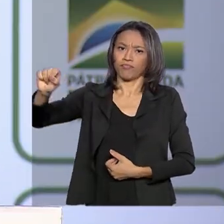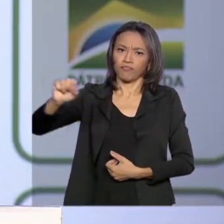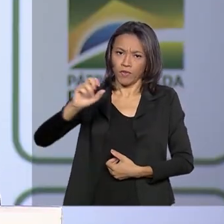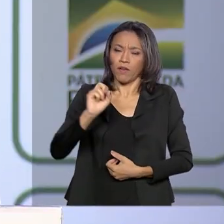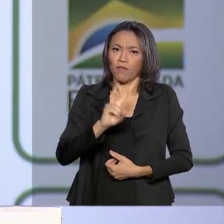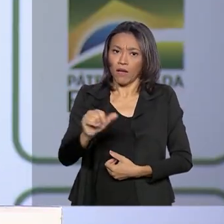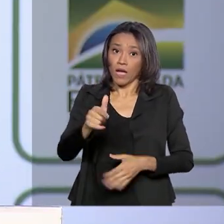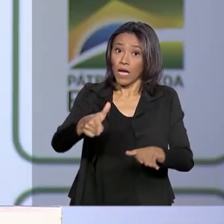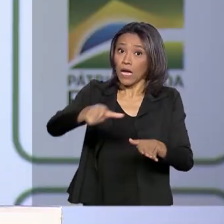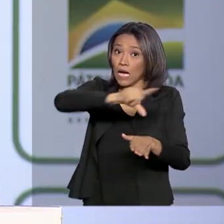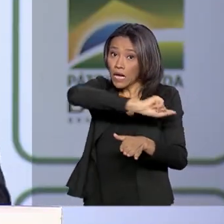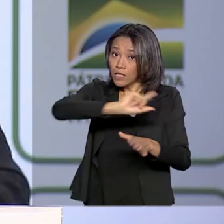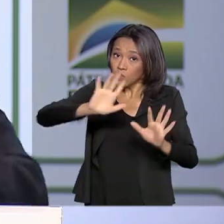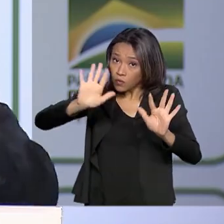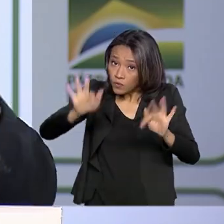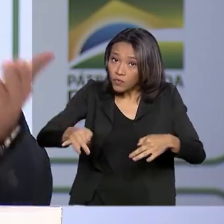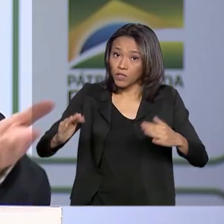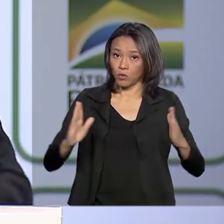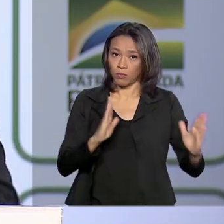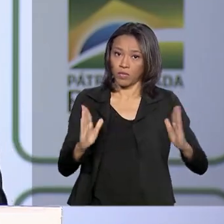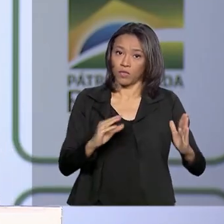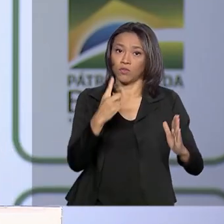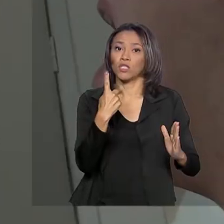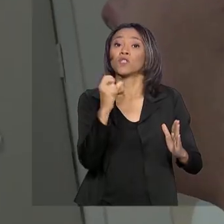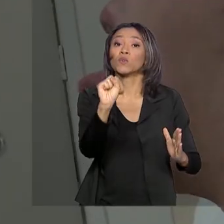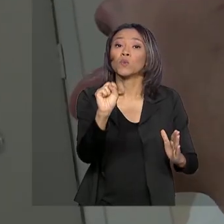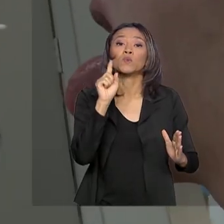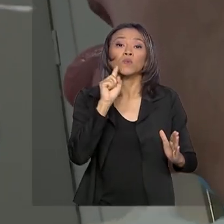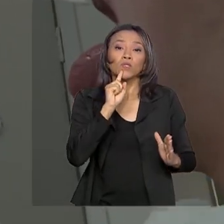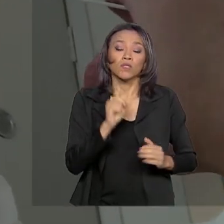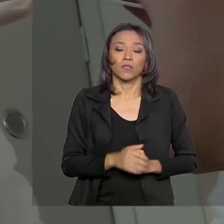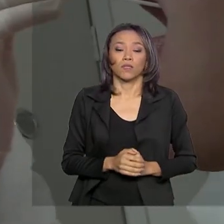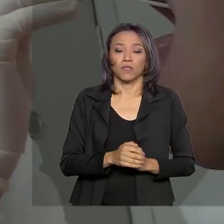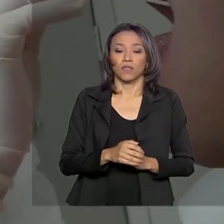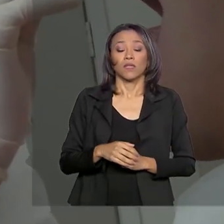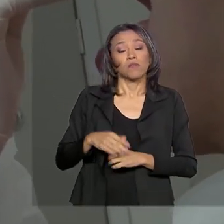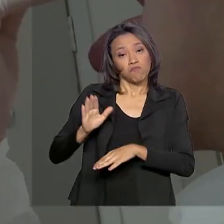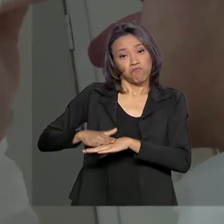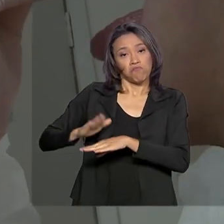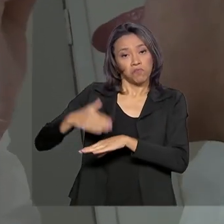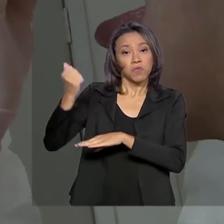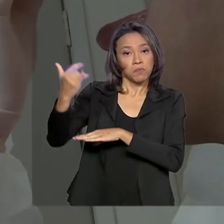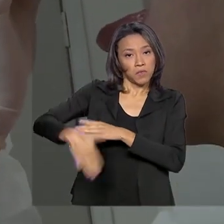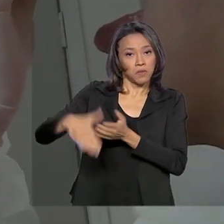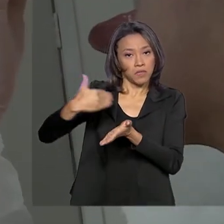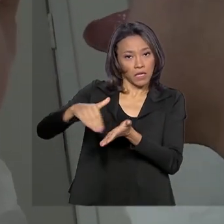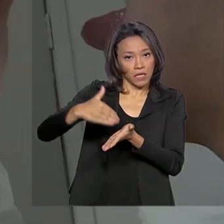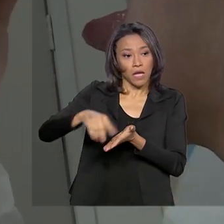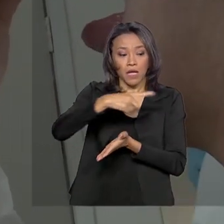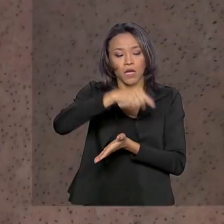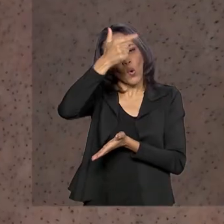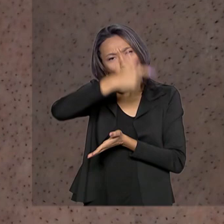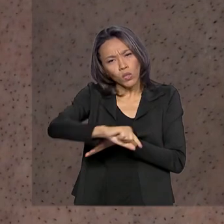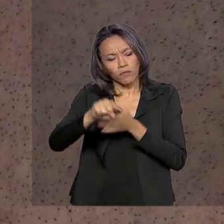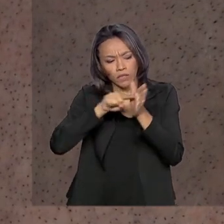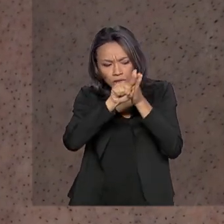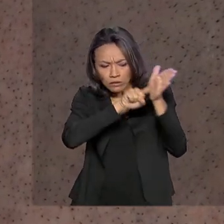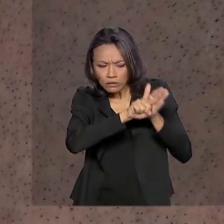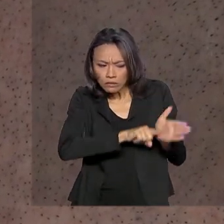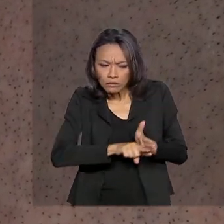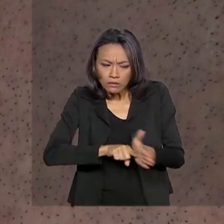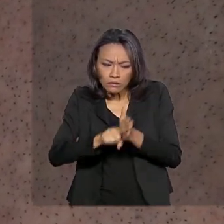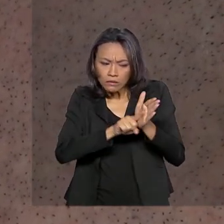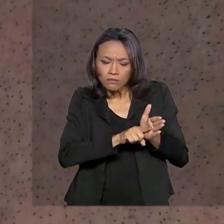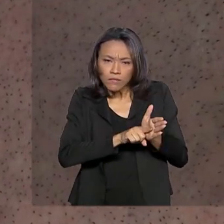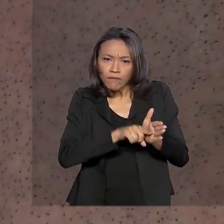resgate antes do fim do prazo de 18 dias. De acordo com o secretário, eles passaram por novos exames e a saída